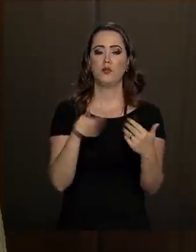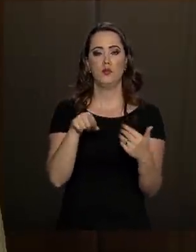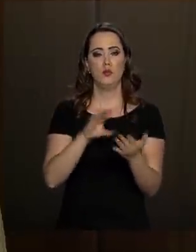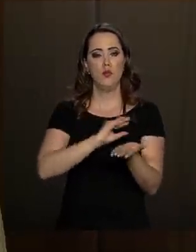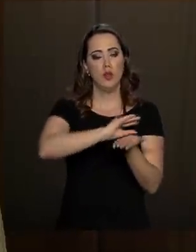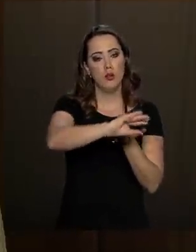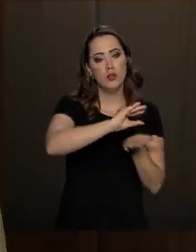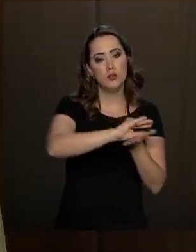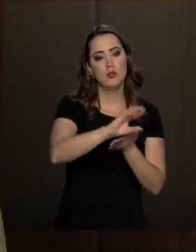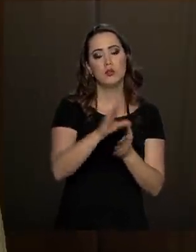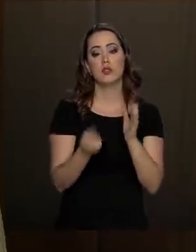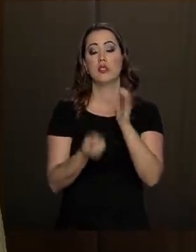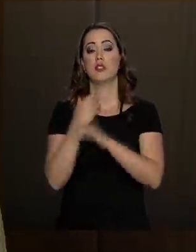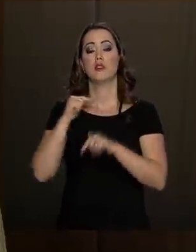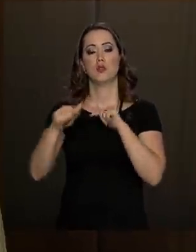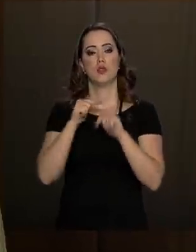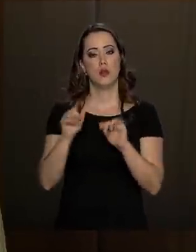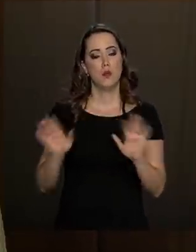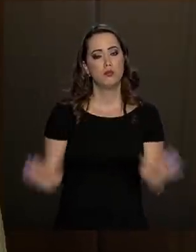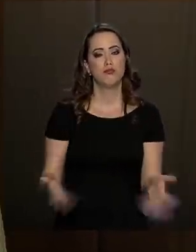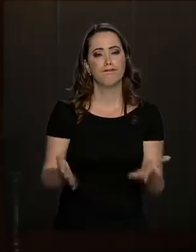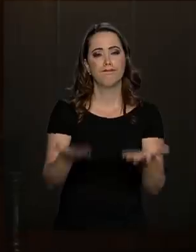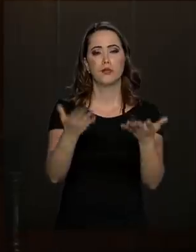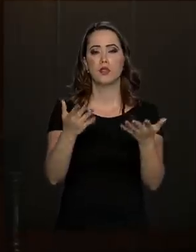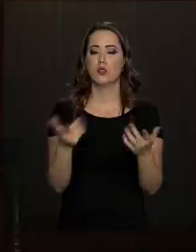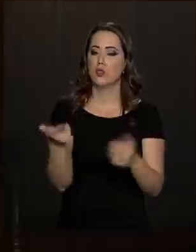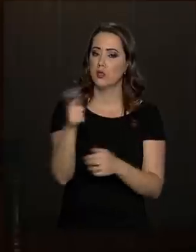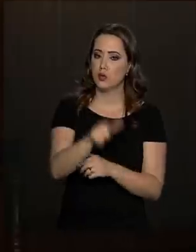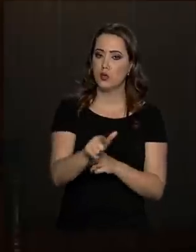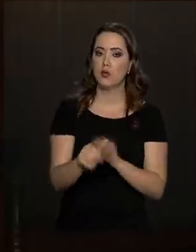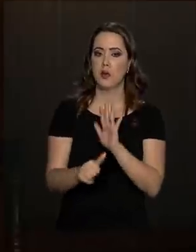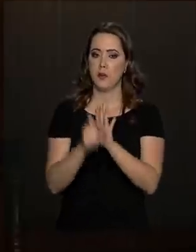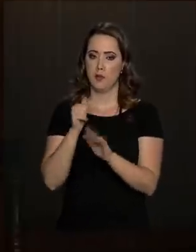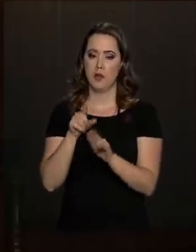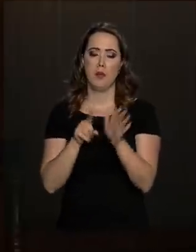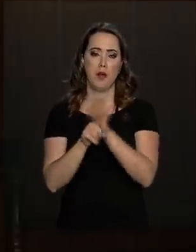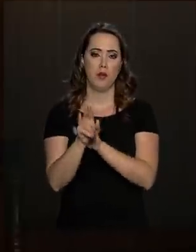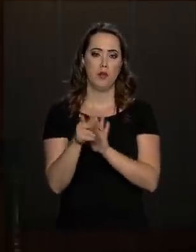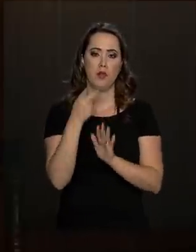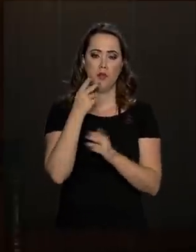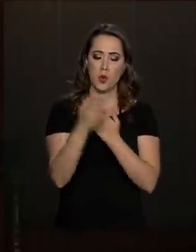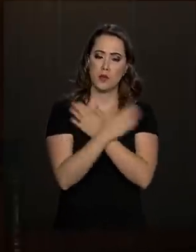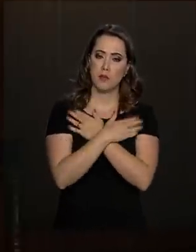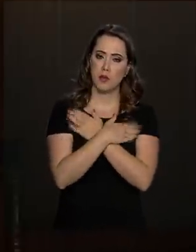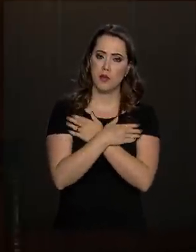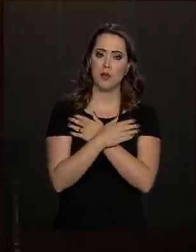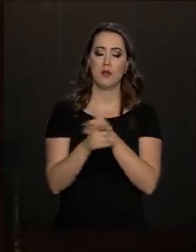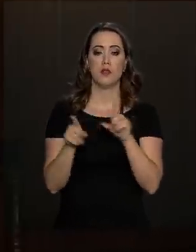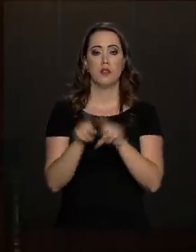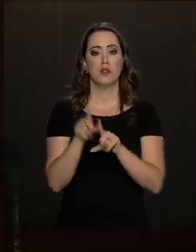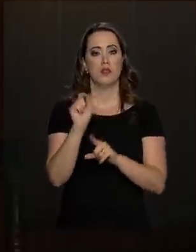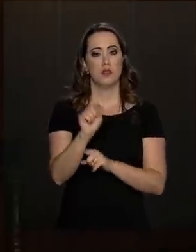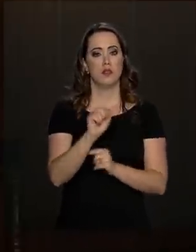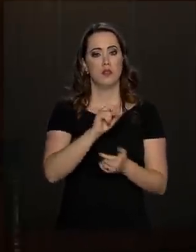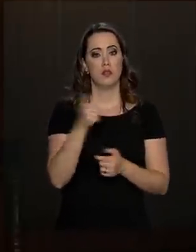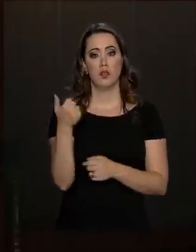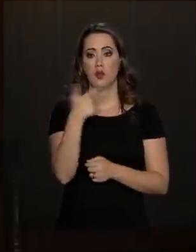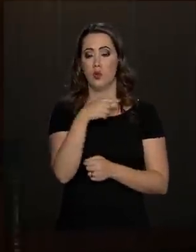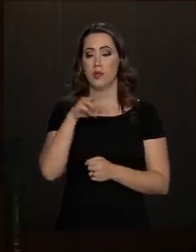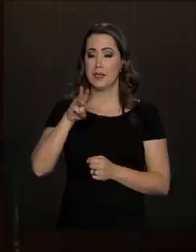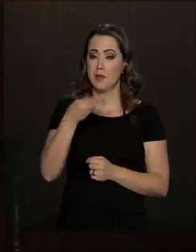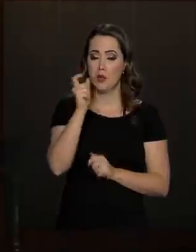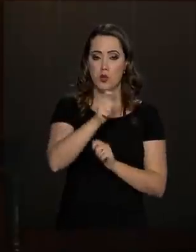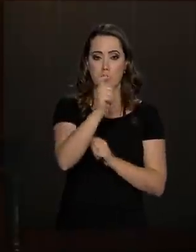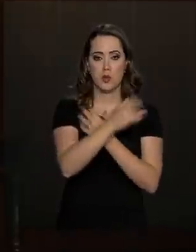investimento, os empregos já começam a retomar, que foi a sua primeira pergunta a respeito de desemprego lá na frente. São 12 milhões de